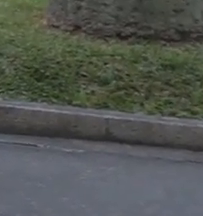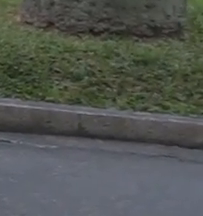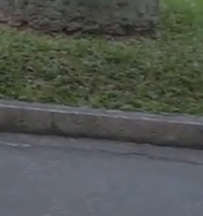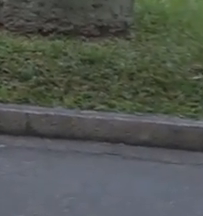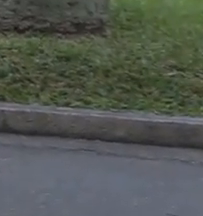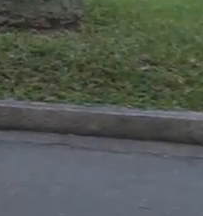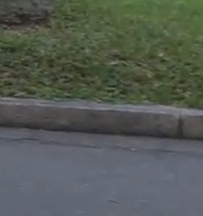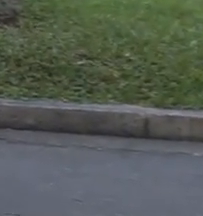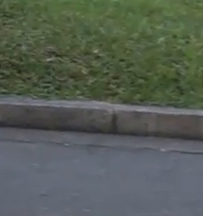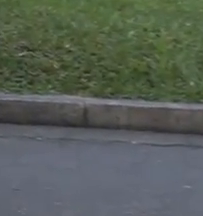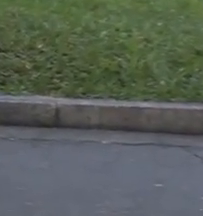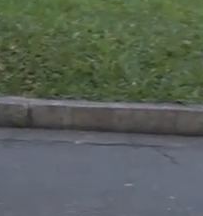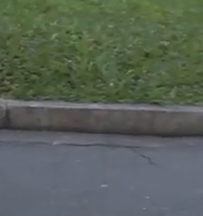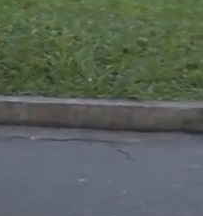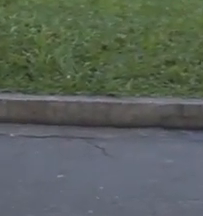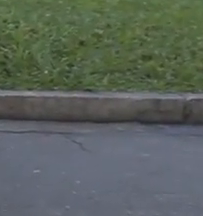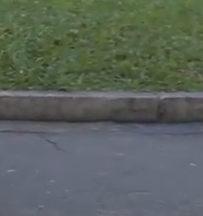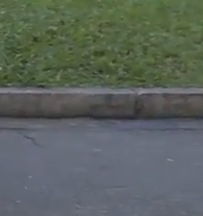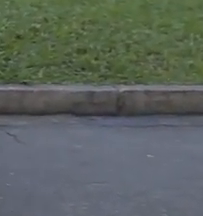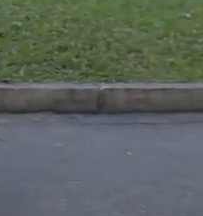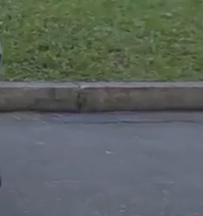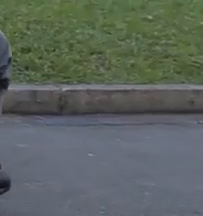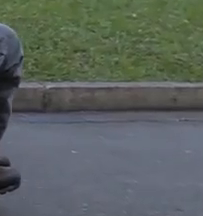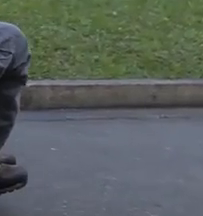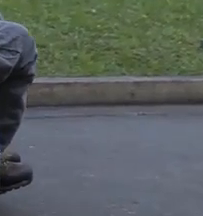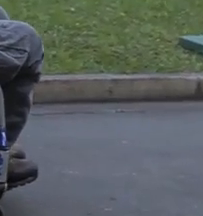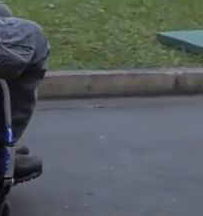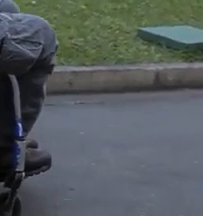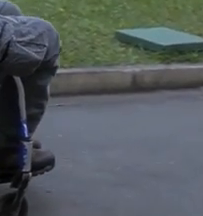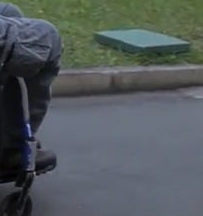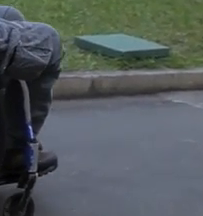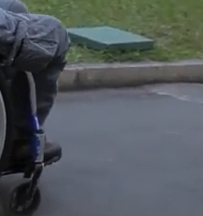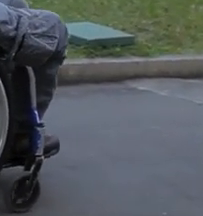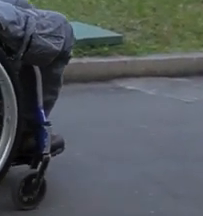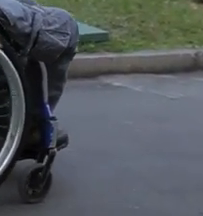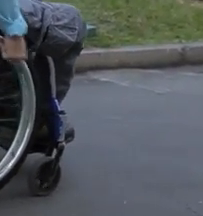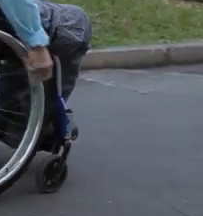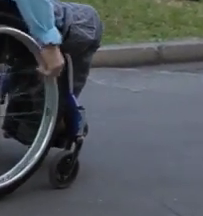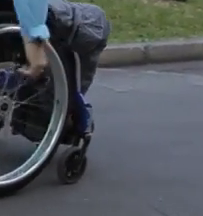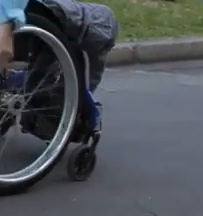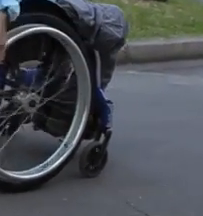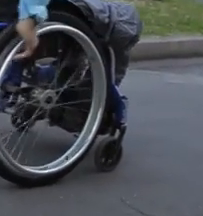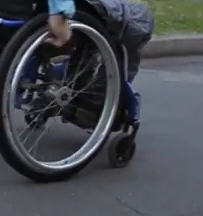Rainha passam pelo pátio interno do Itamaraty, ao lado do gramado, em volta do lago.